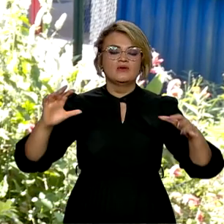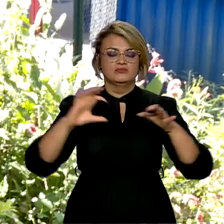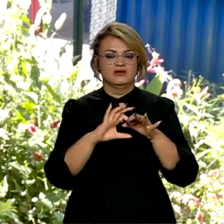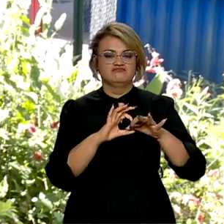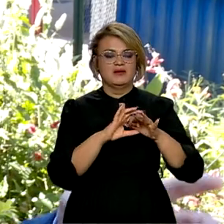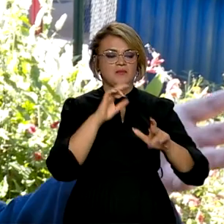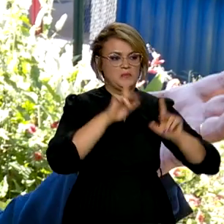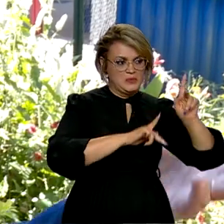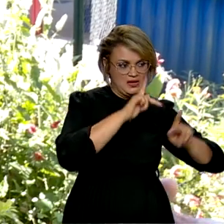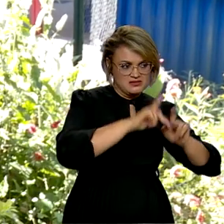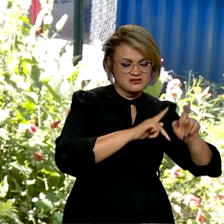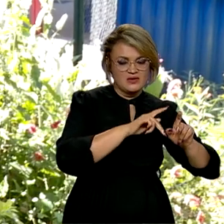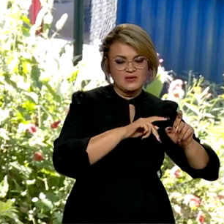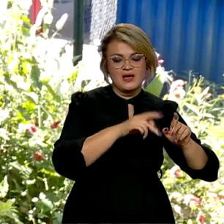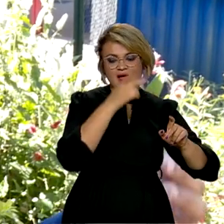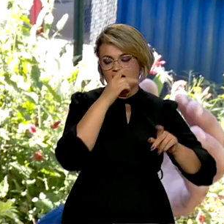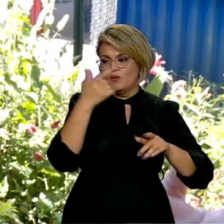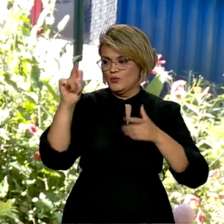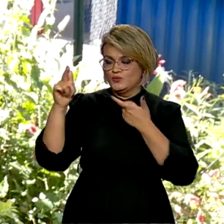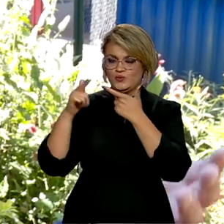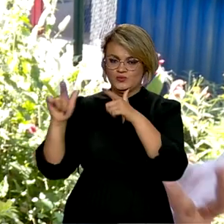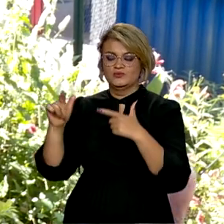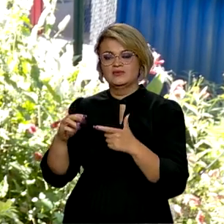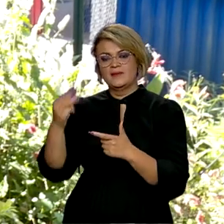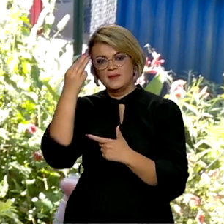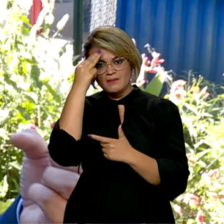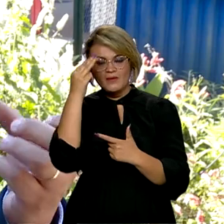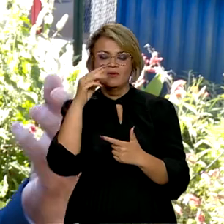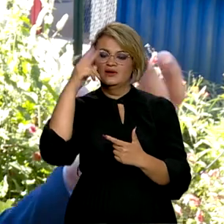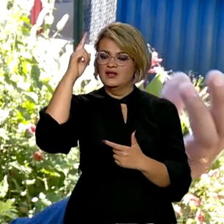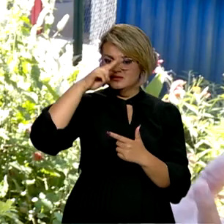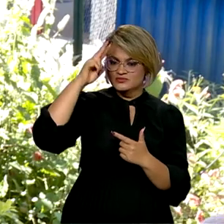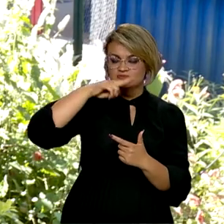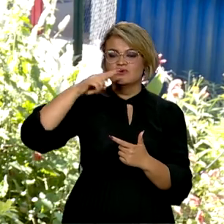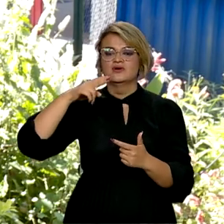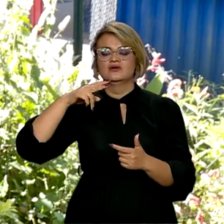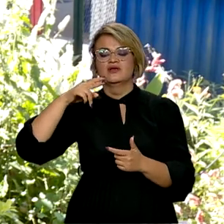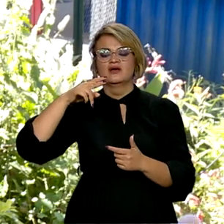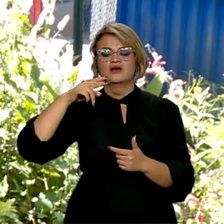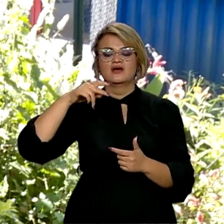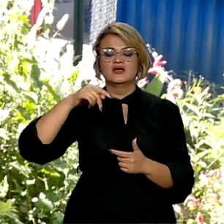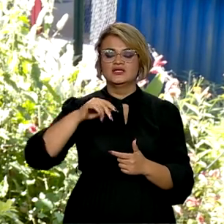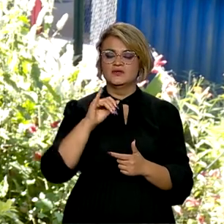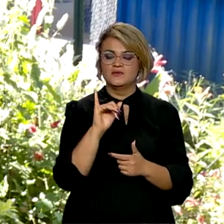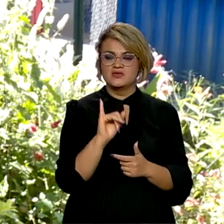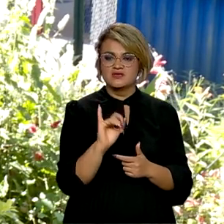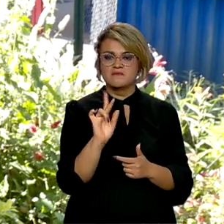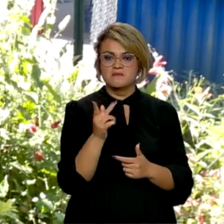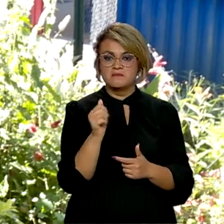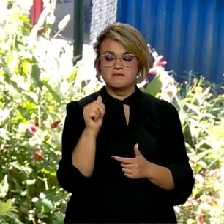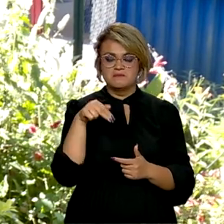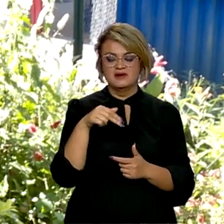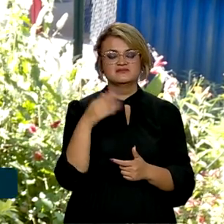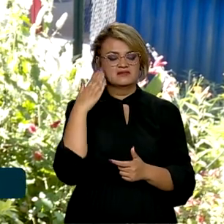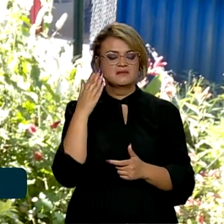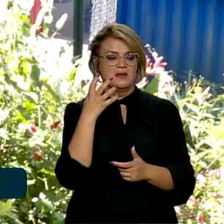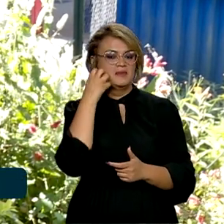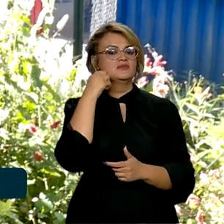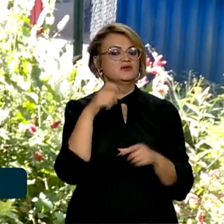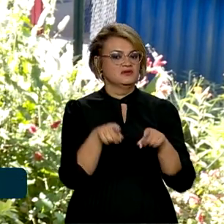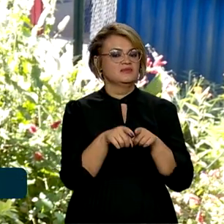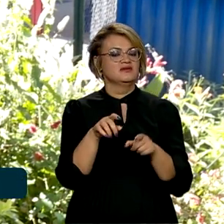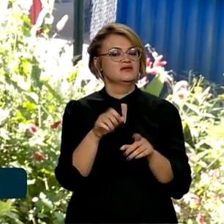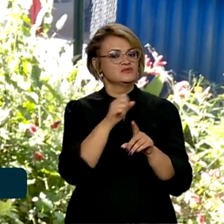a população aos seus bens culturais, sua memória, à sua história, aquilo que não só o IFAM reconhece como patrimônio, mas a própria sociedade